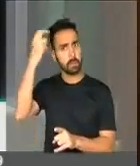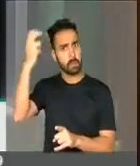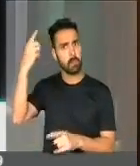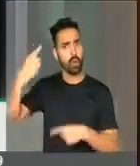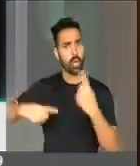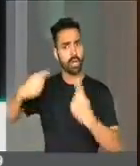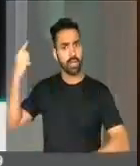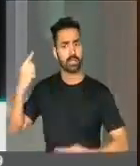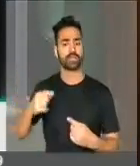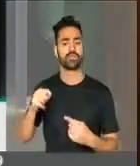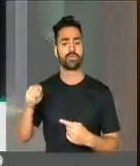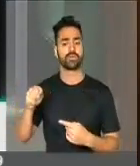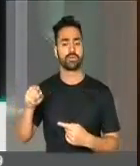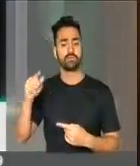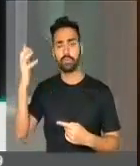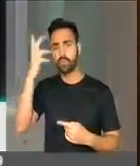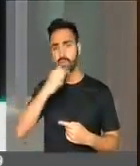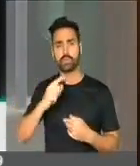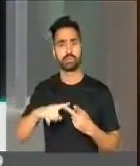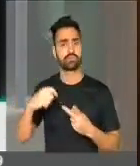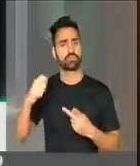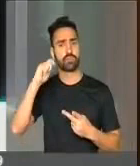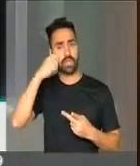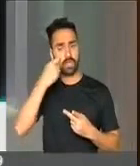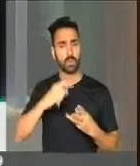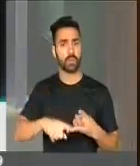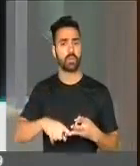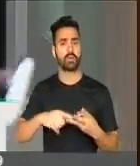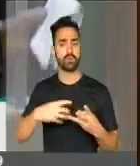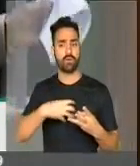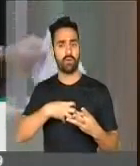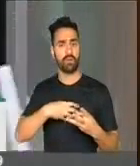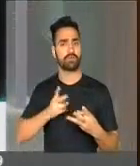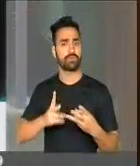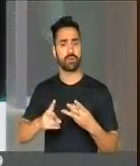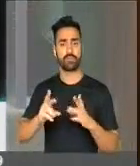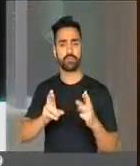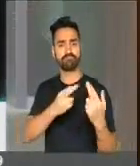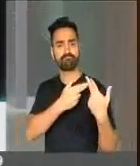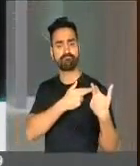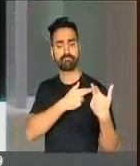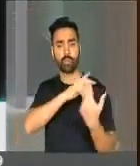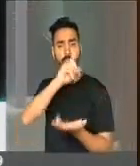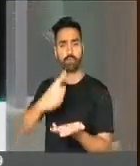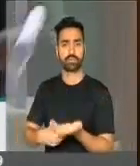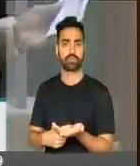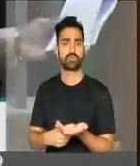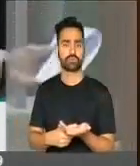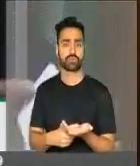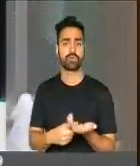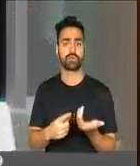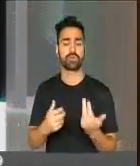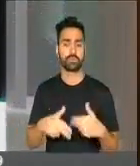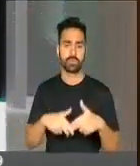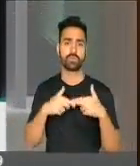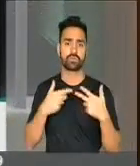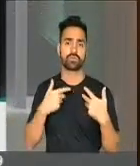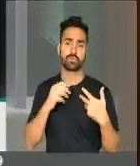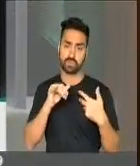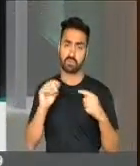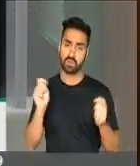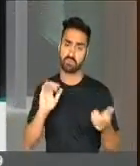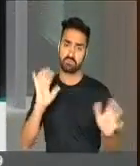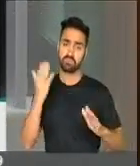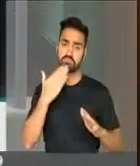por sua beleza, por sua negritude e pelo seu compromisso. Então fica aqui o meu registro e se puder divulgar